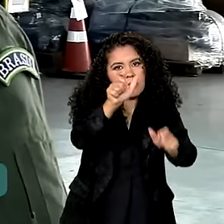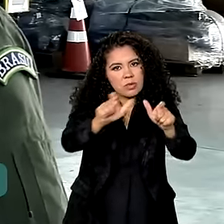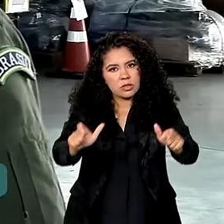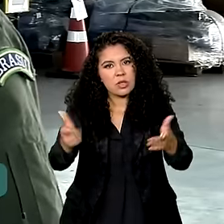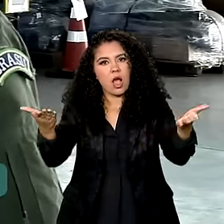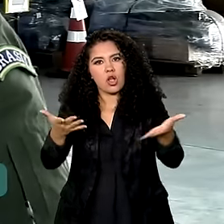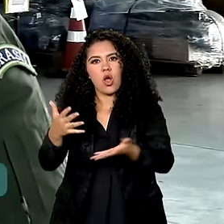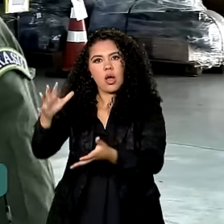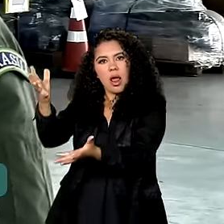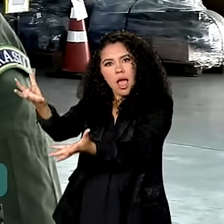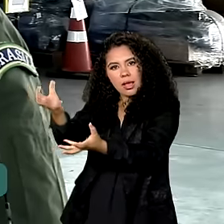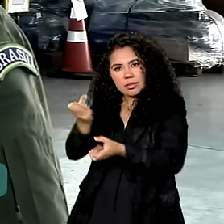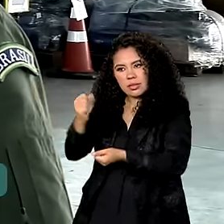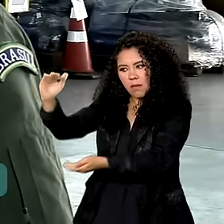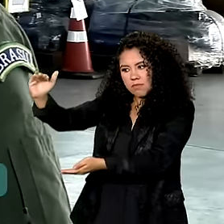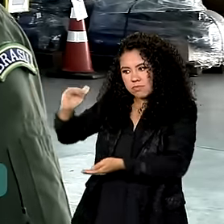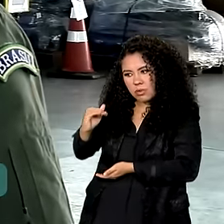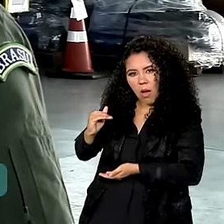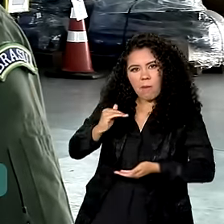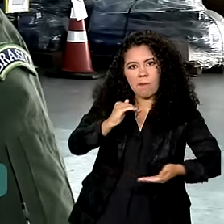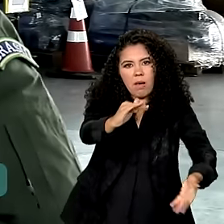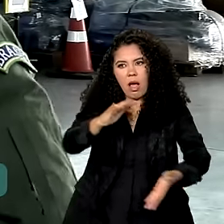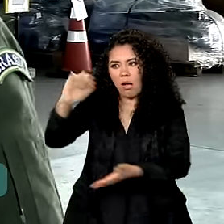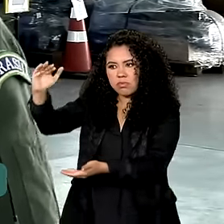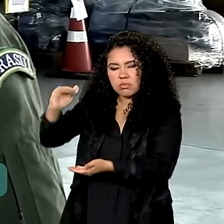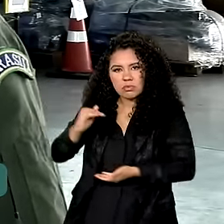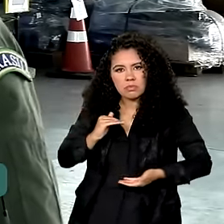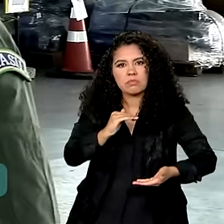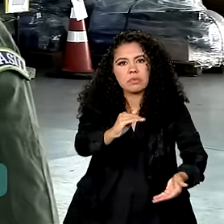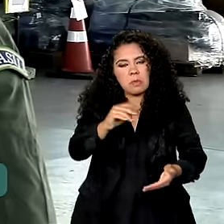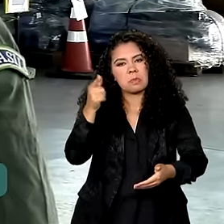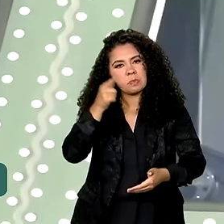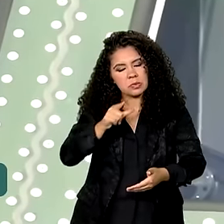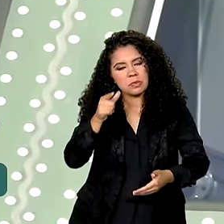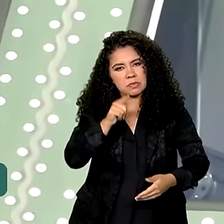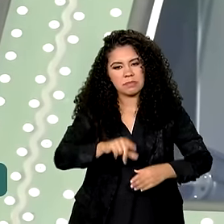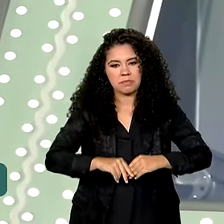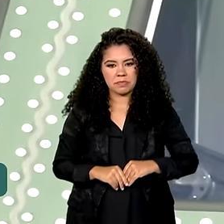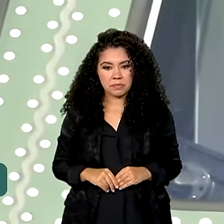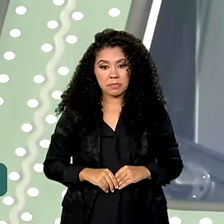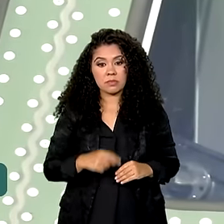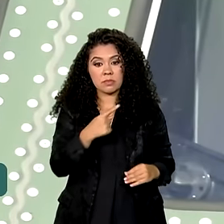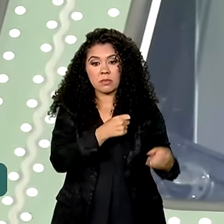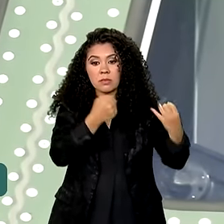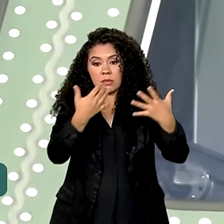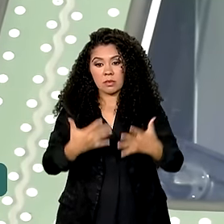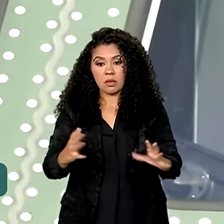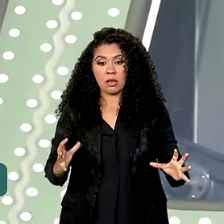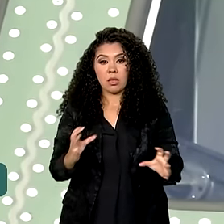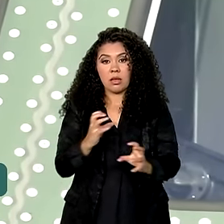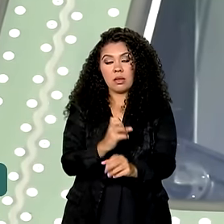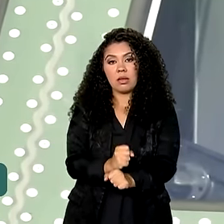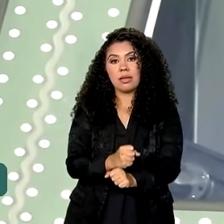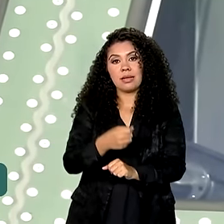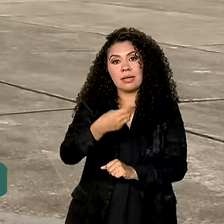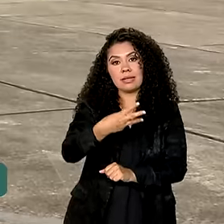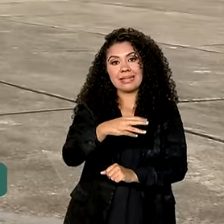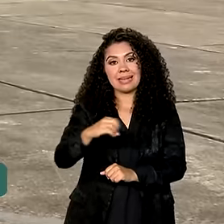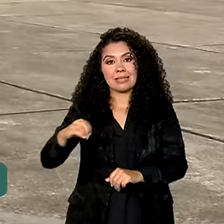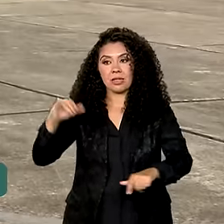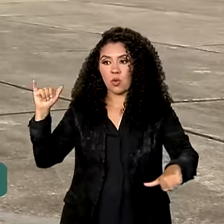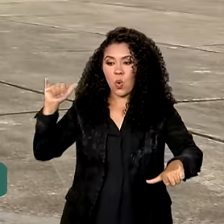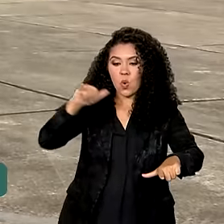distribuição de donativos pudesse ser realizado e está sendo realizado. Aqui, cerca de 300 pousos e